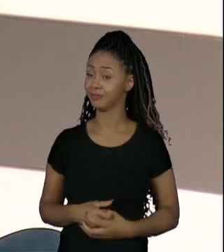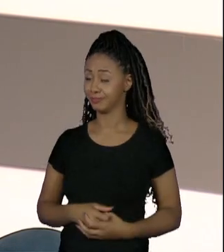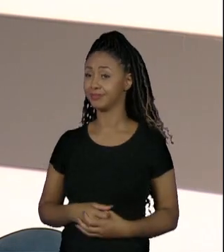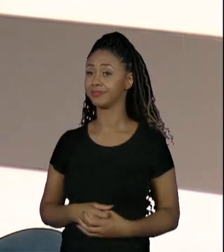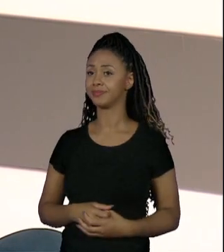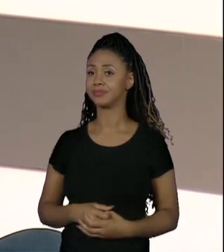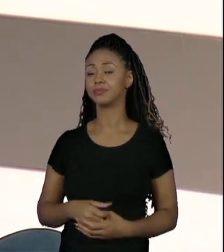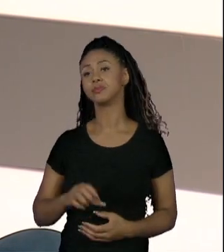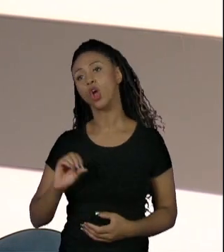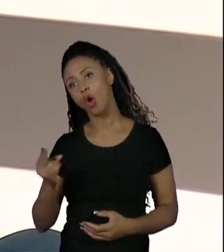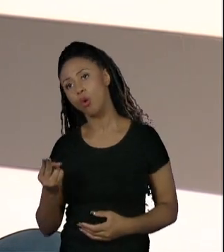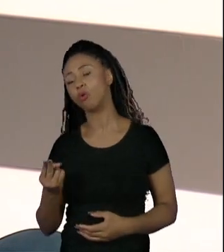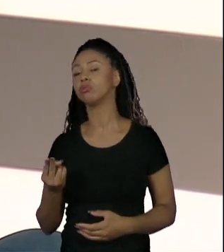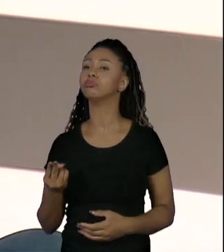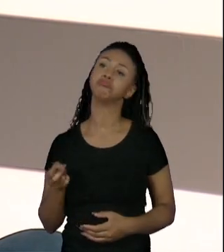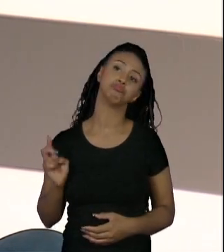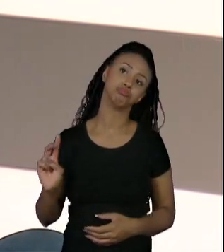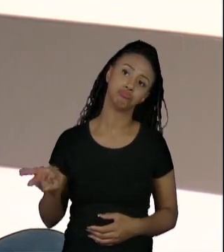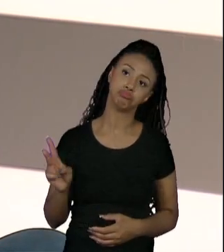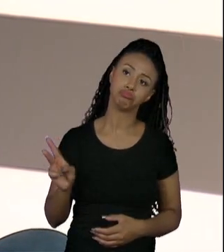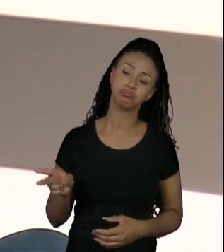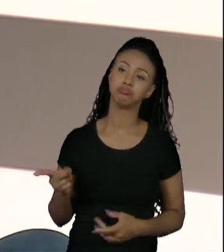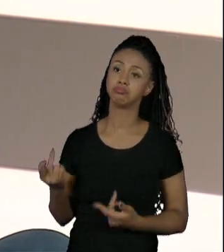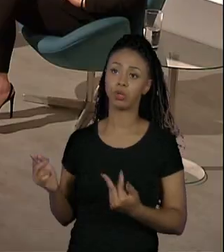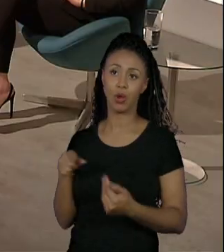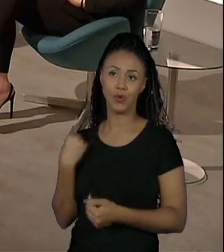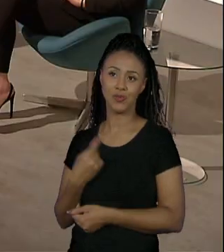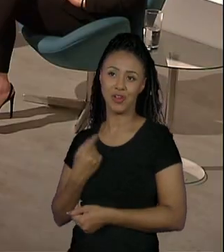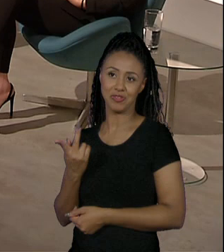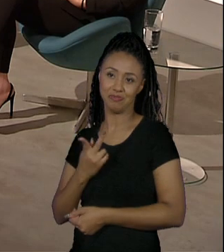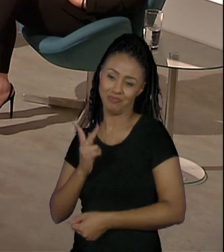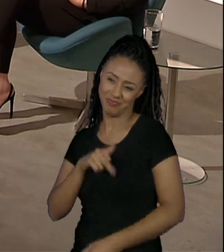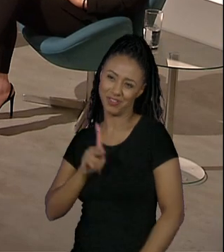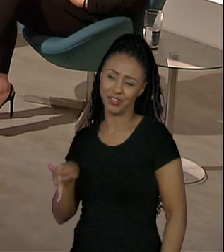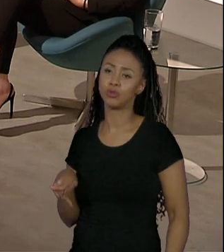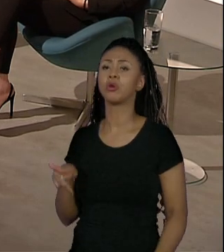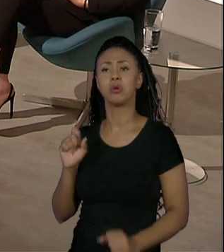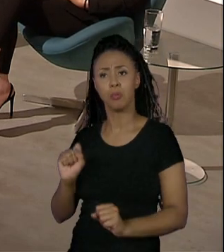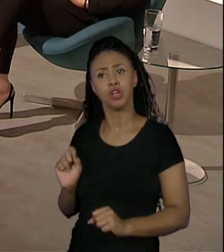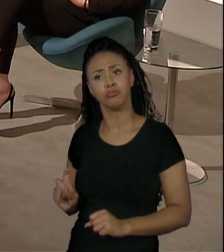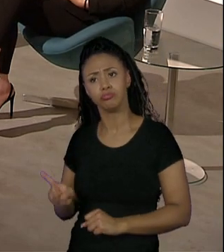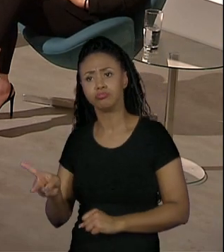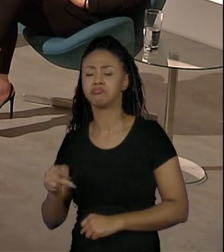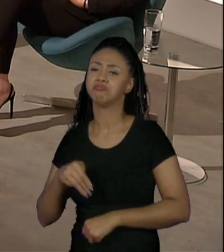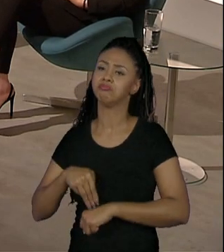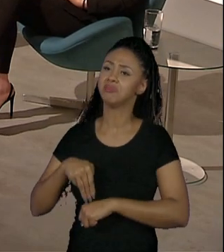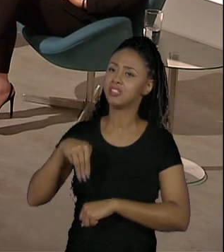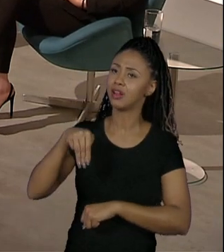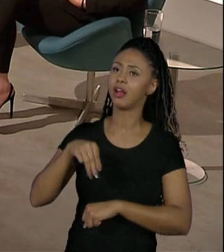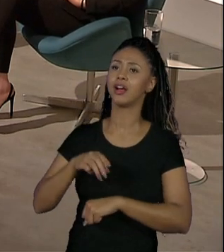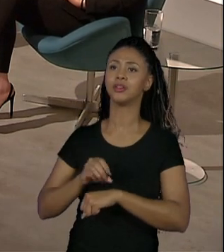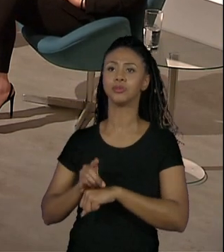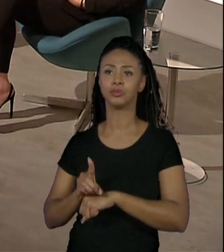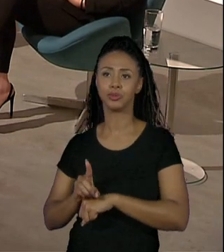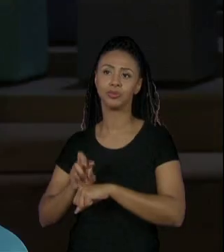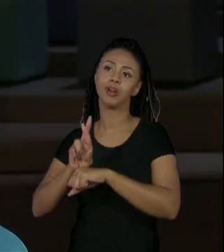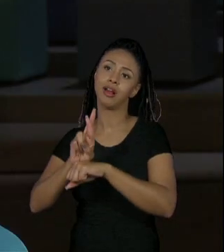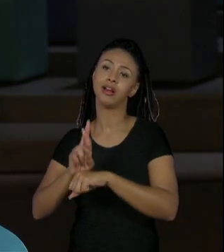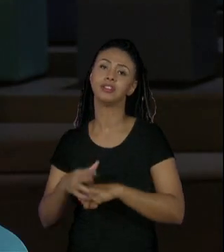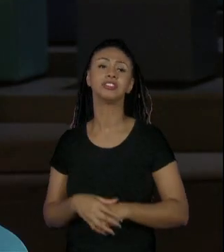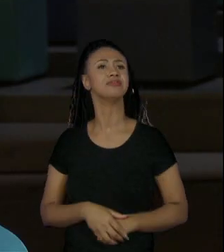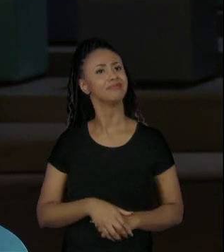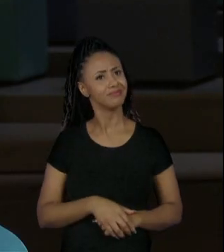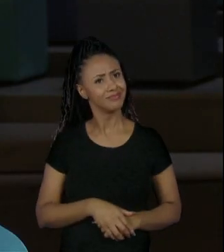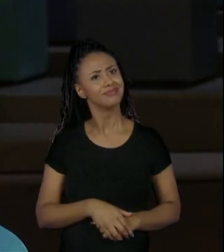Ou, como eu falei, seguir, como nós aqui professoras, um mestrado, um doutorado, que aí já segue o estrito senso. São muitos